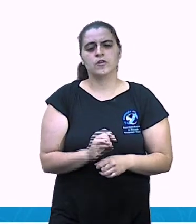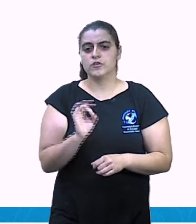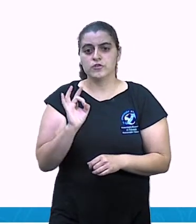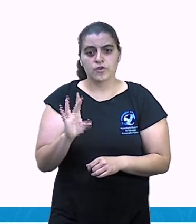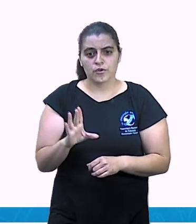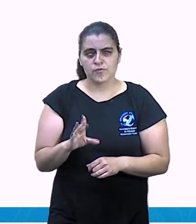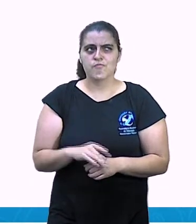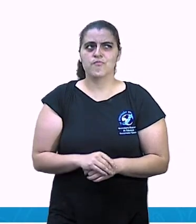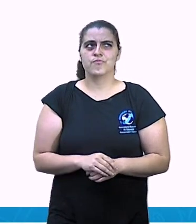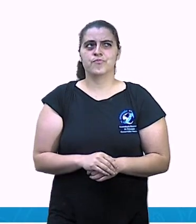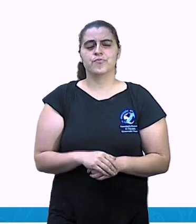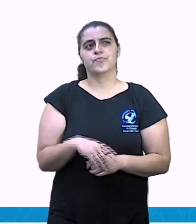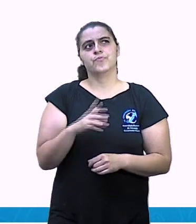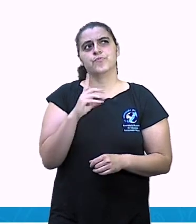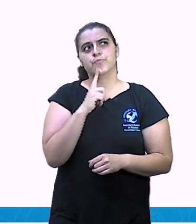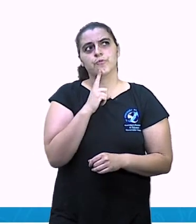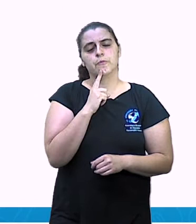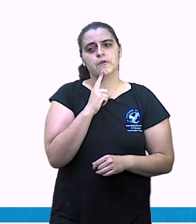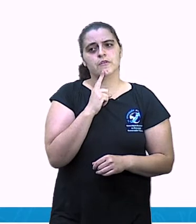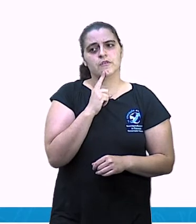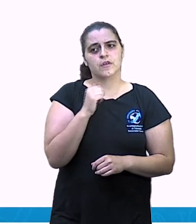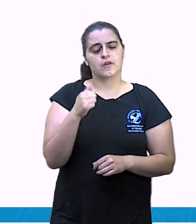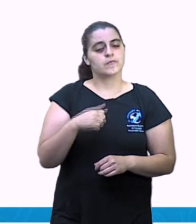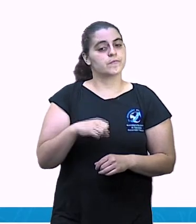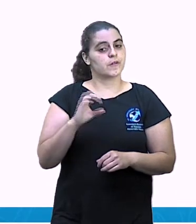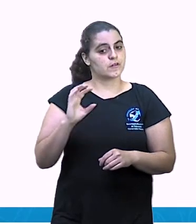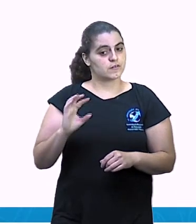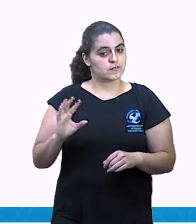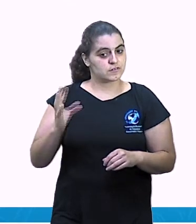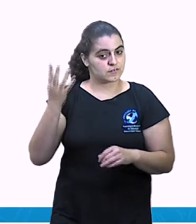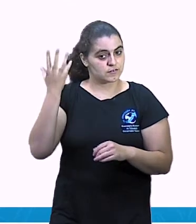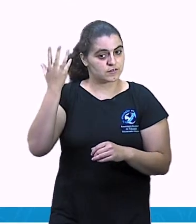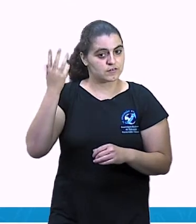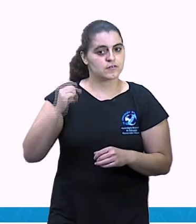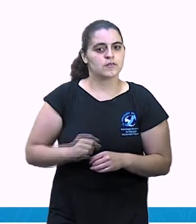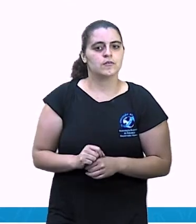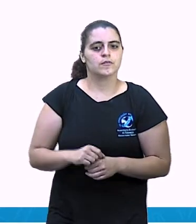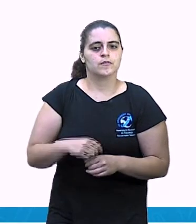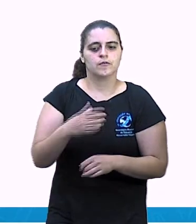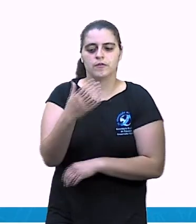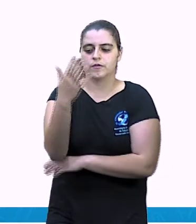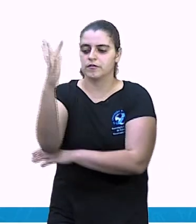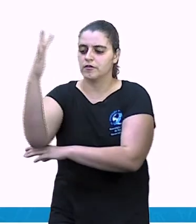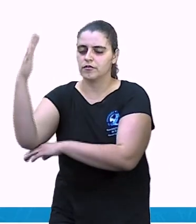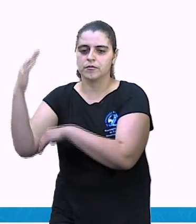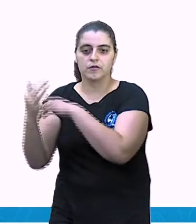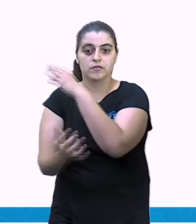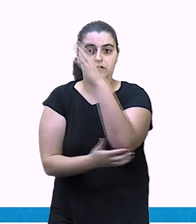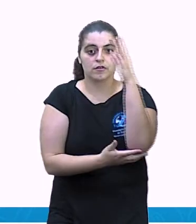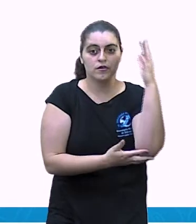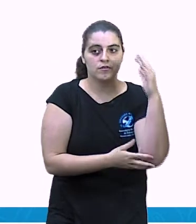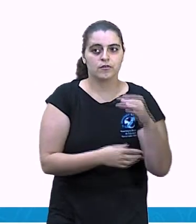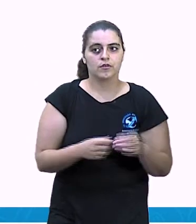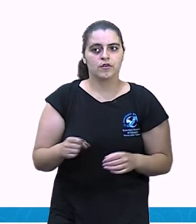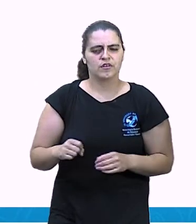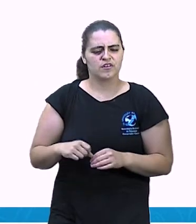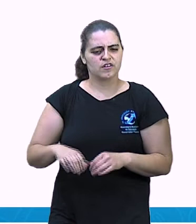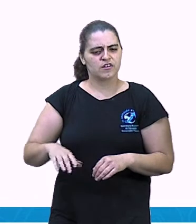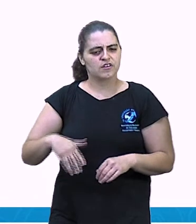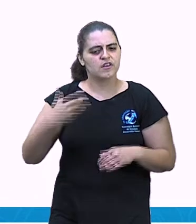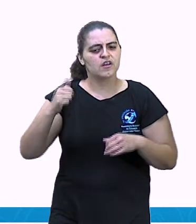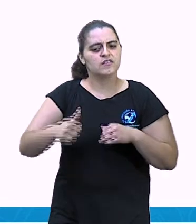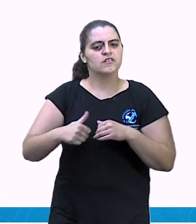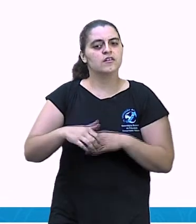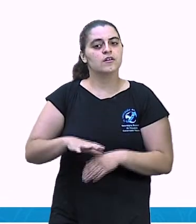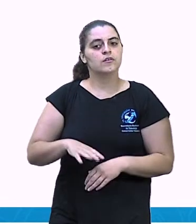esses três casos de verbo aí. Ação, estado e fenômeno de natureza. Então, pode ser essa aí.